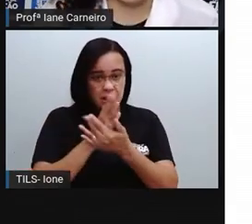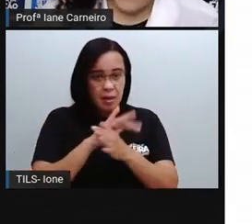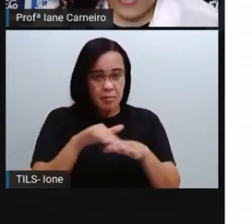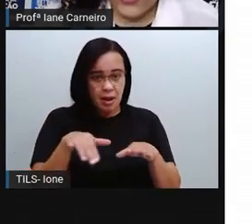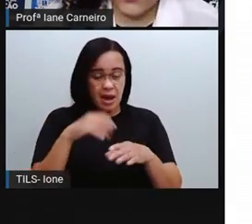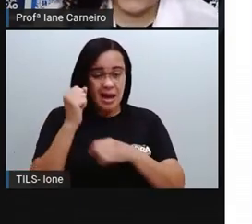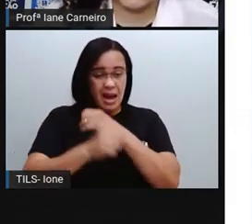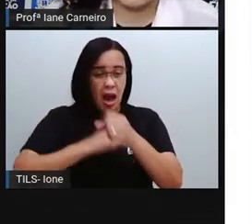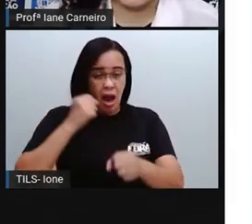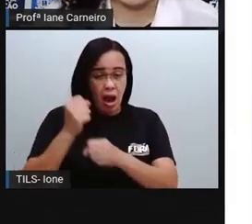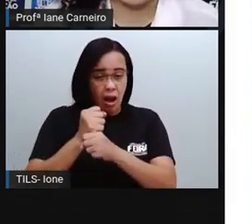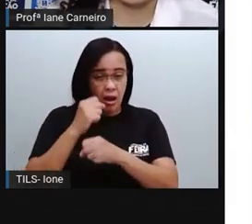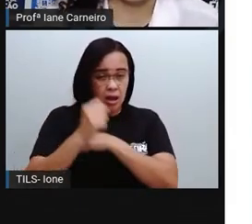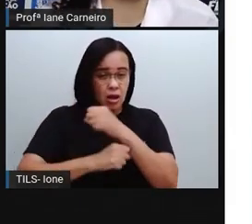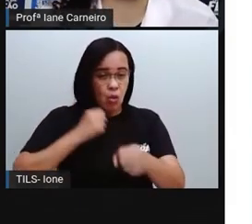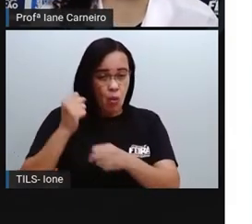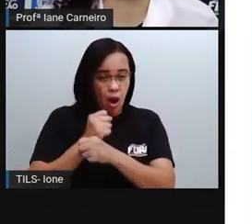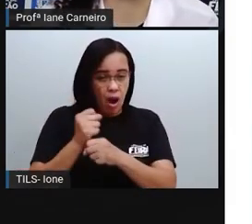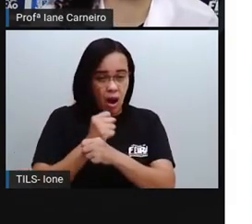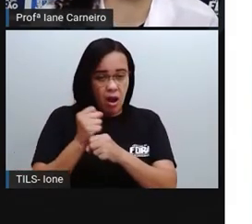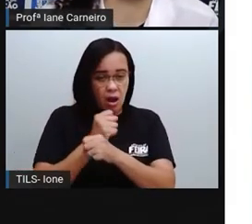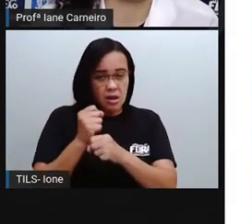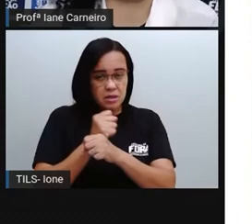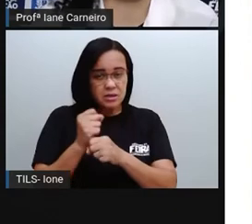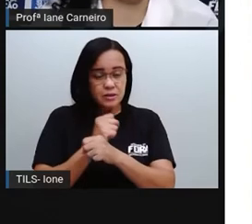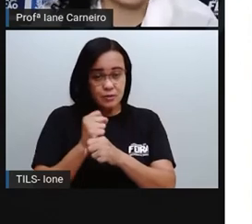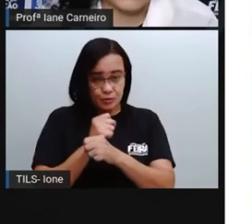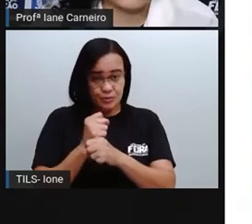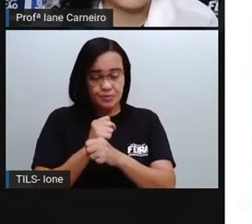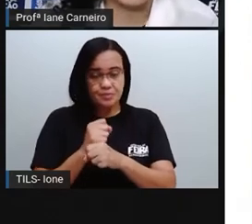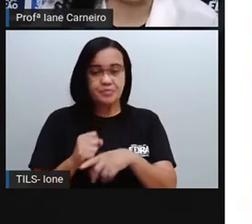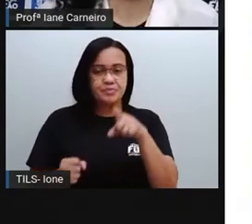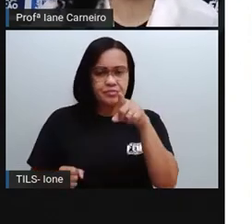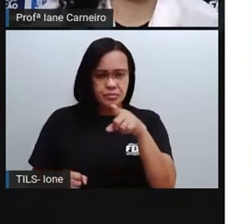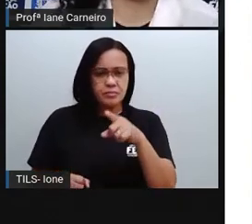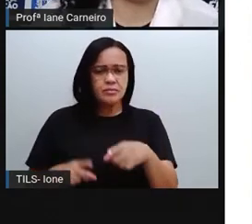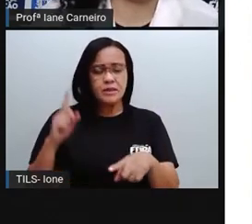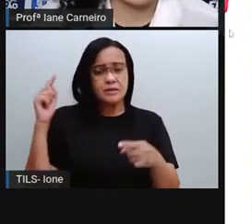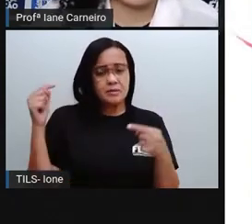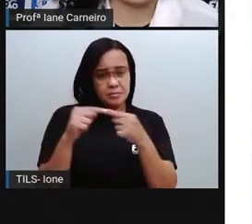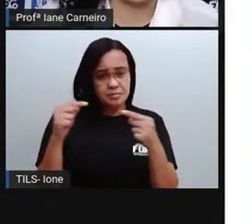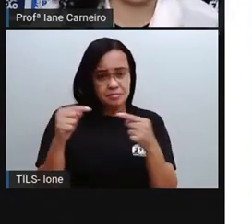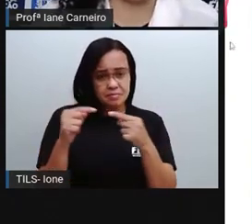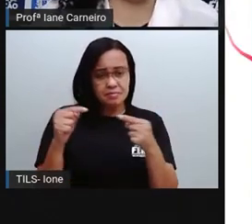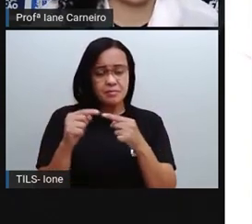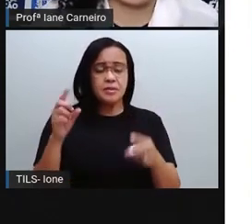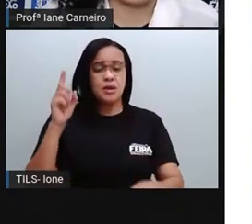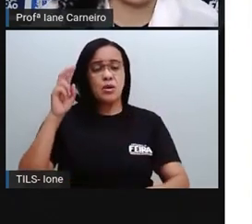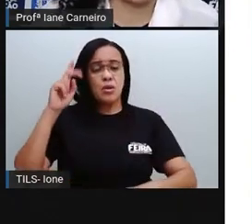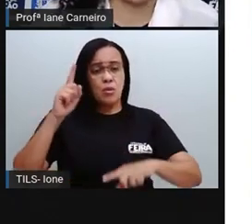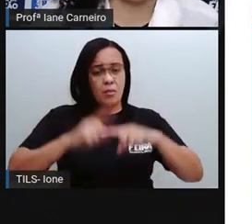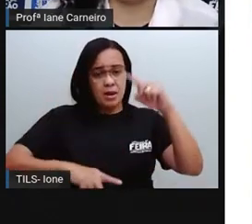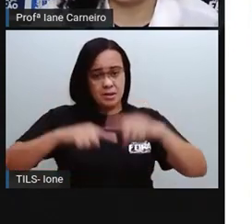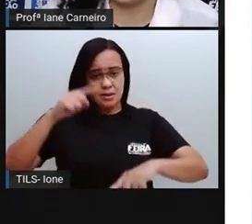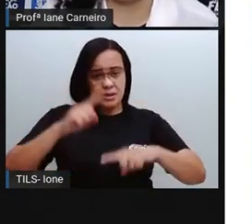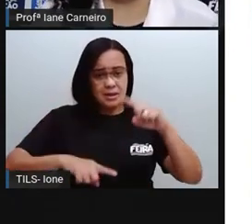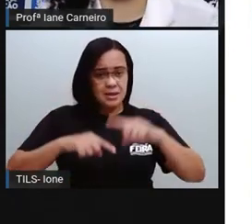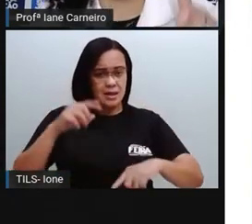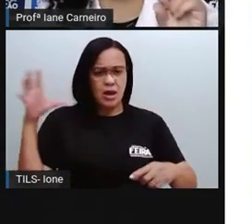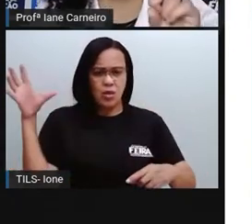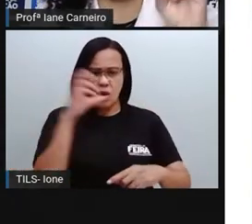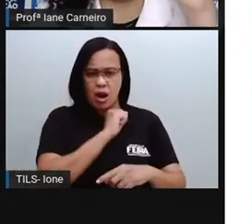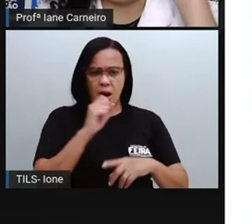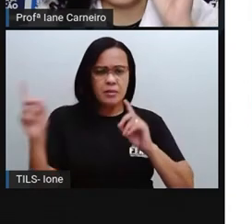a gente formar o número 500, usando aqui o material dourado, será que era mais rápido eu usar o cubinho,